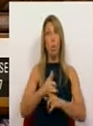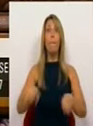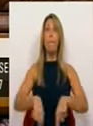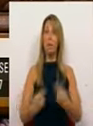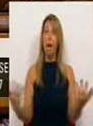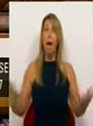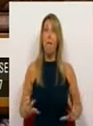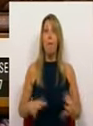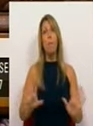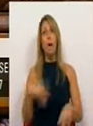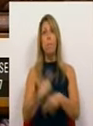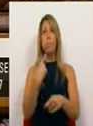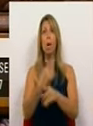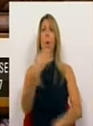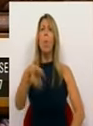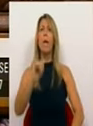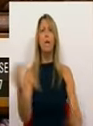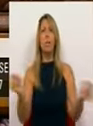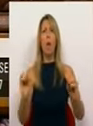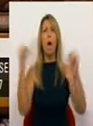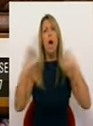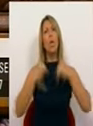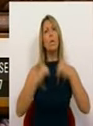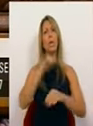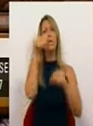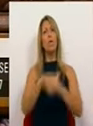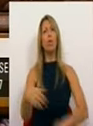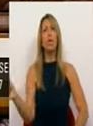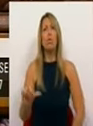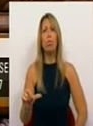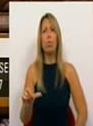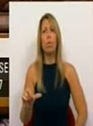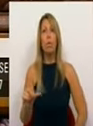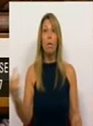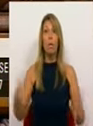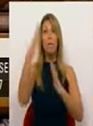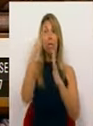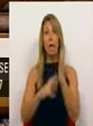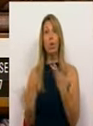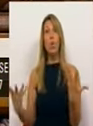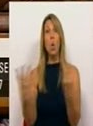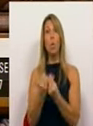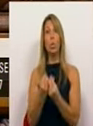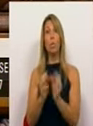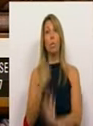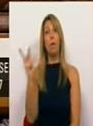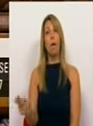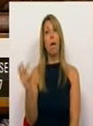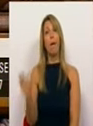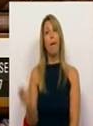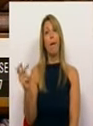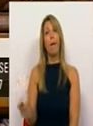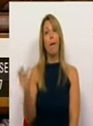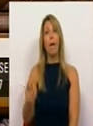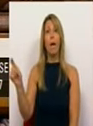não teve do Partido Socialista o consenso para que fosse votada em julho, ficando o texto conjunto pendurado durante três